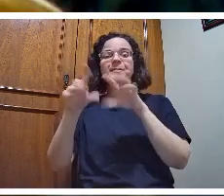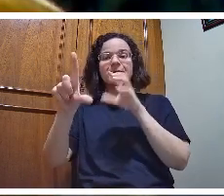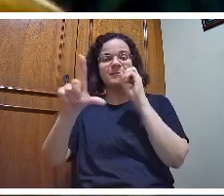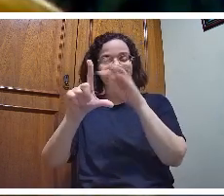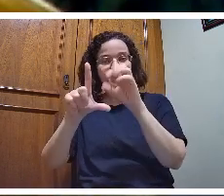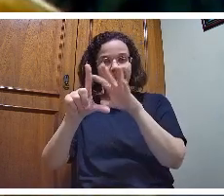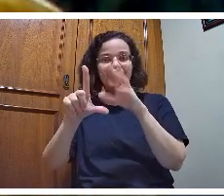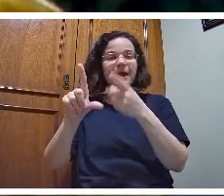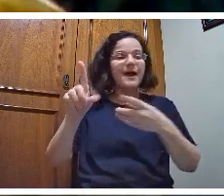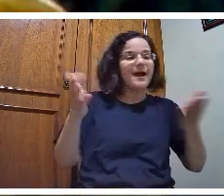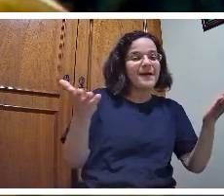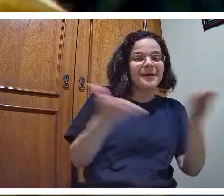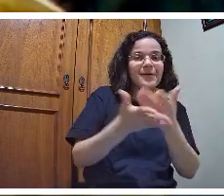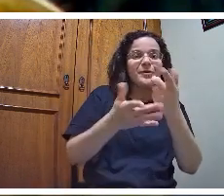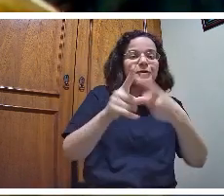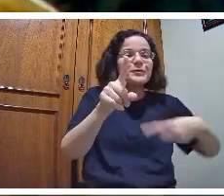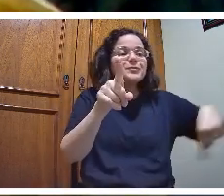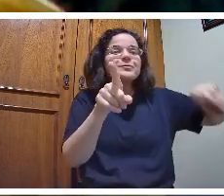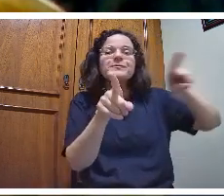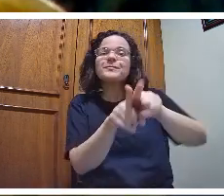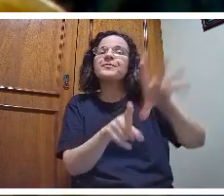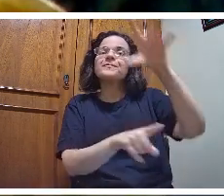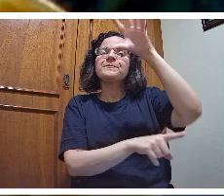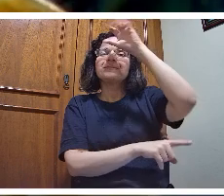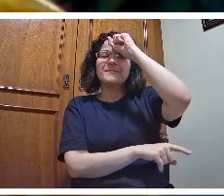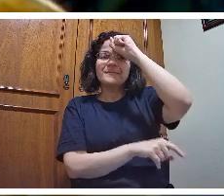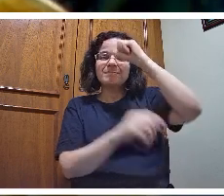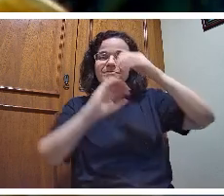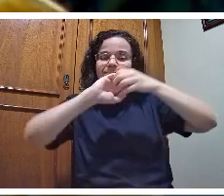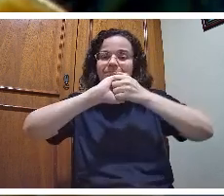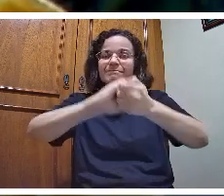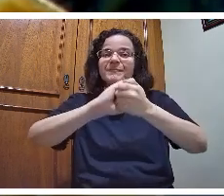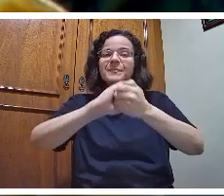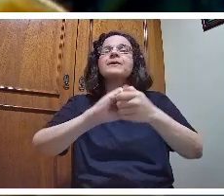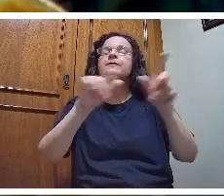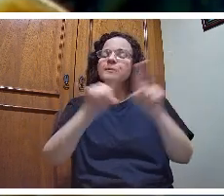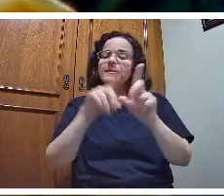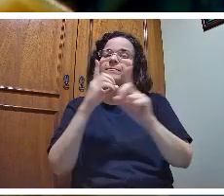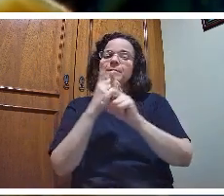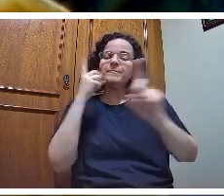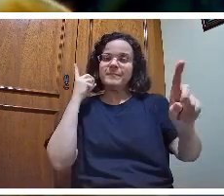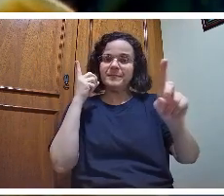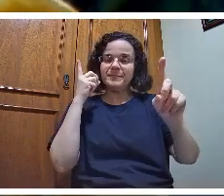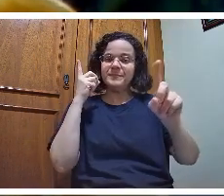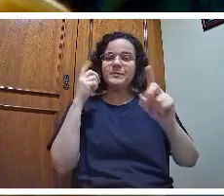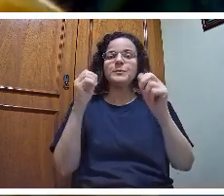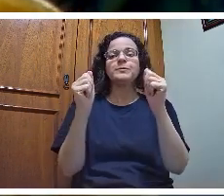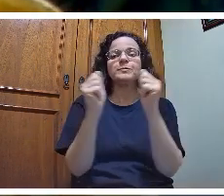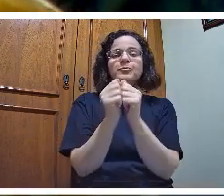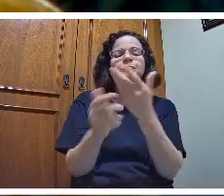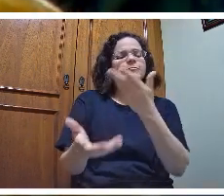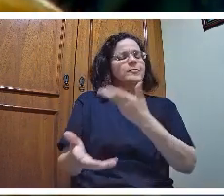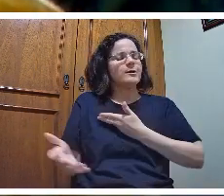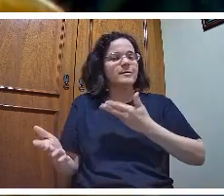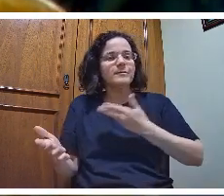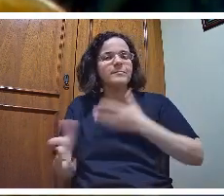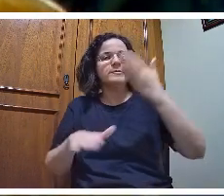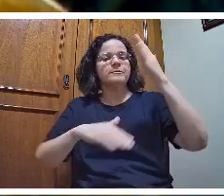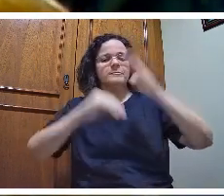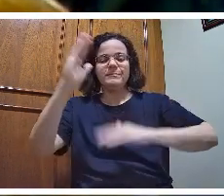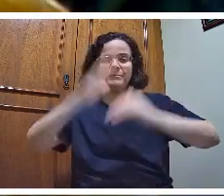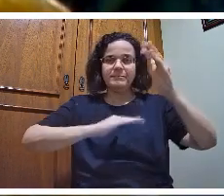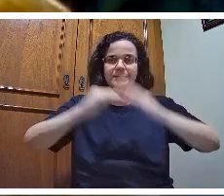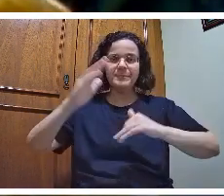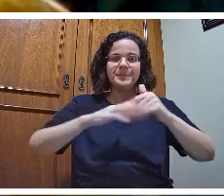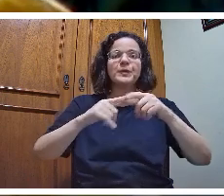mãos dadas mesmo que à distância com colegas profissionais tirando dúvidas conversando inclusive